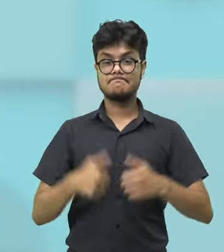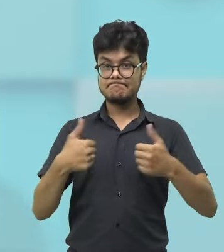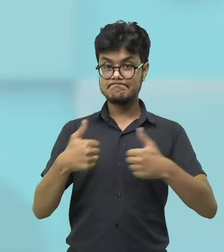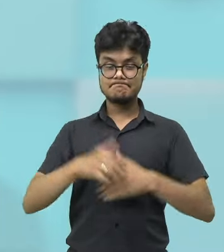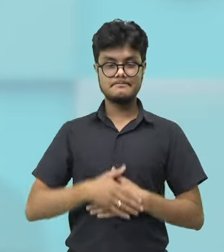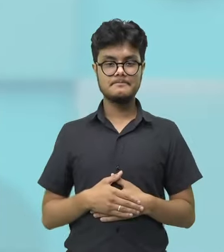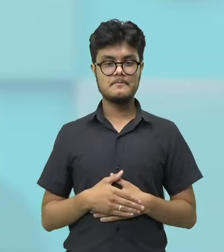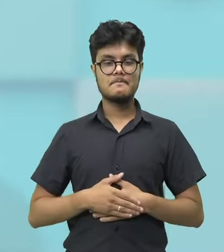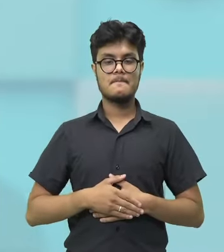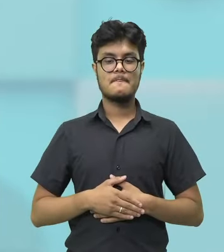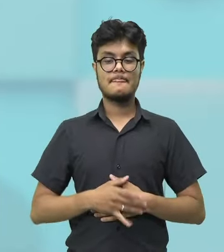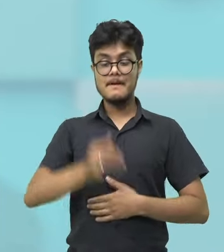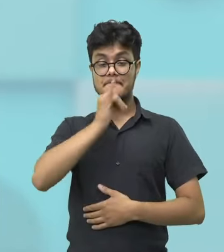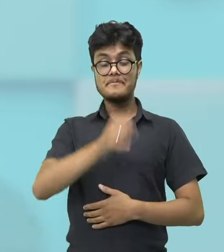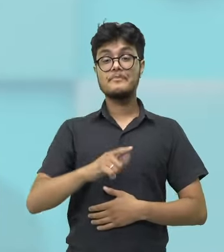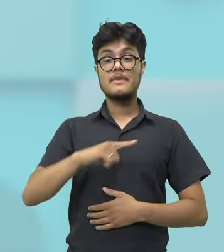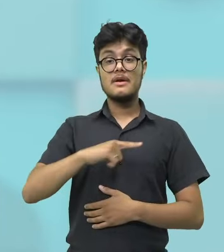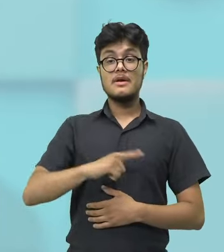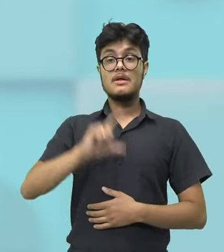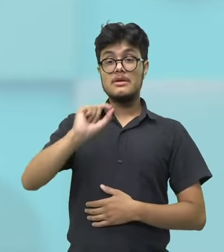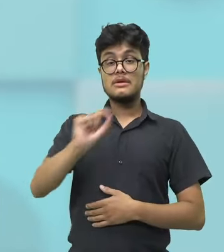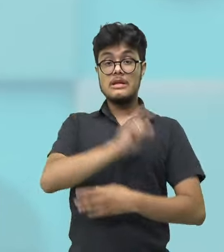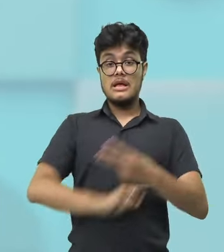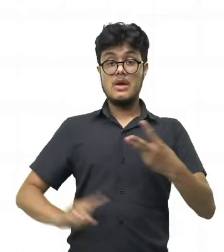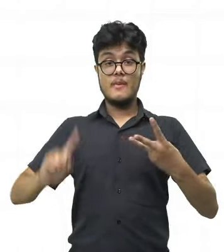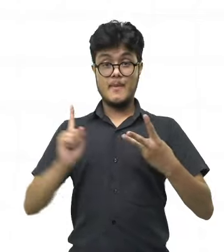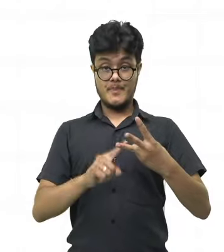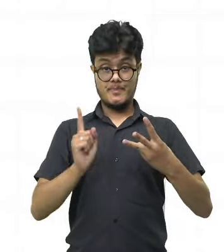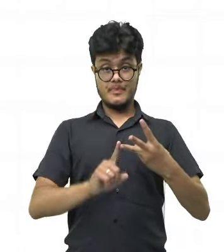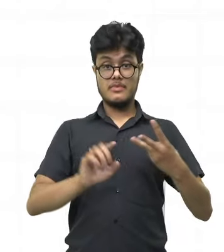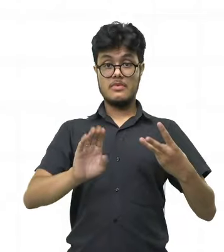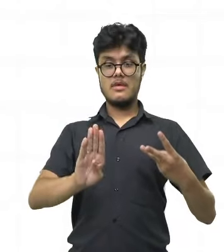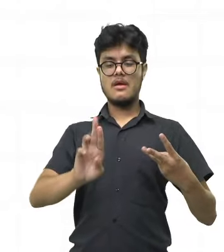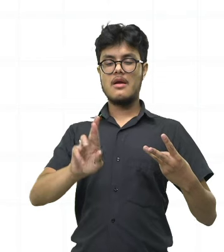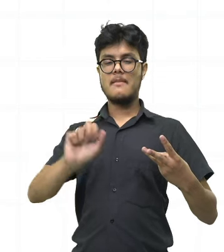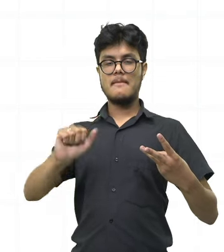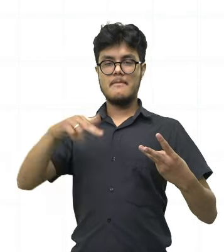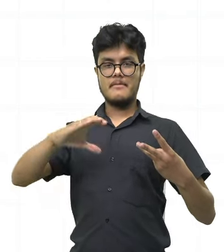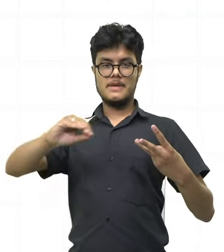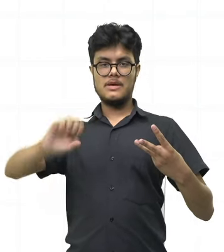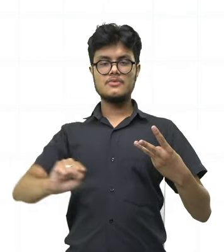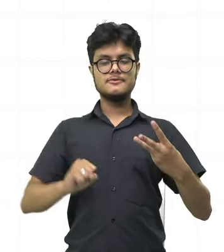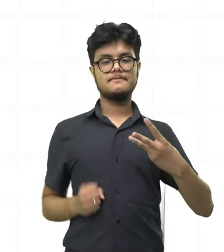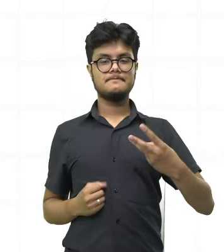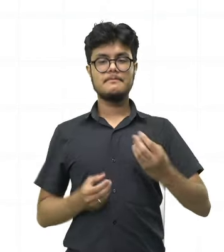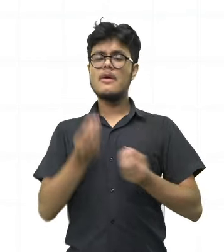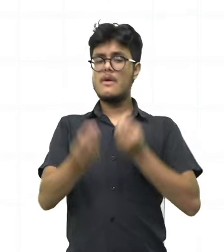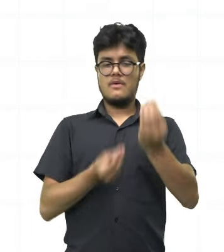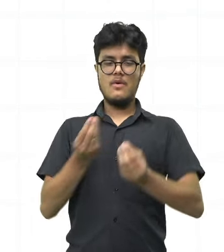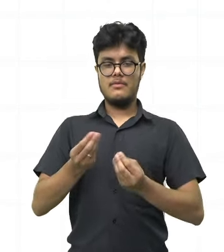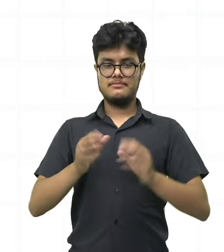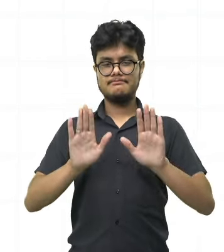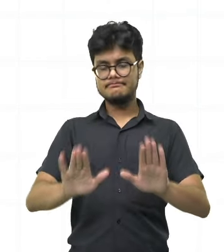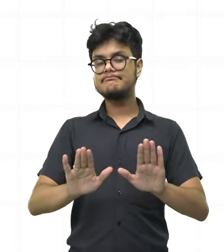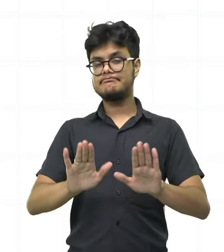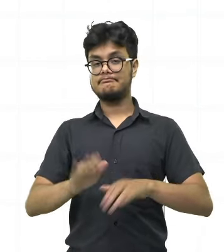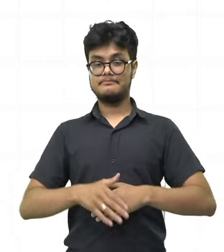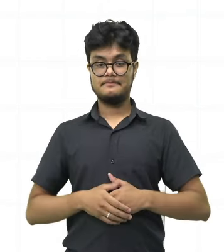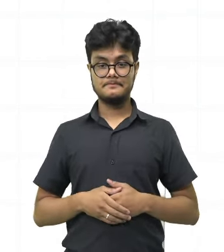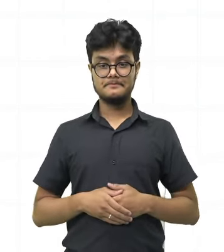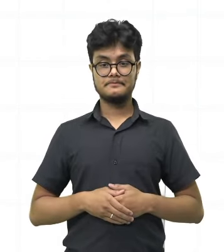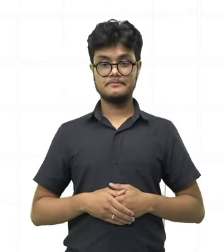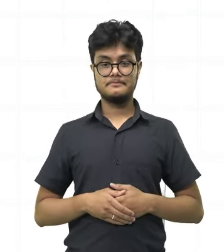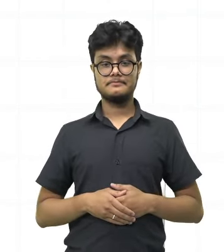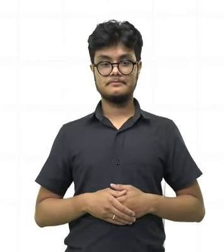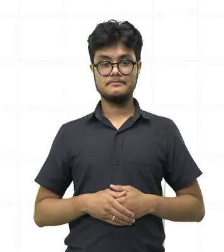Certo? Aí, nós temos também os versos brancos. Vejam só. Também chamado de versos soltos.